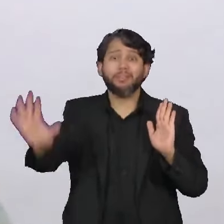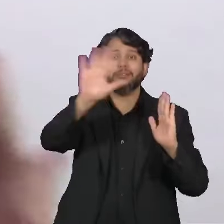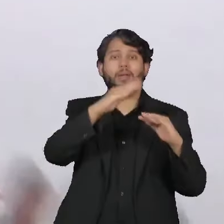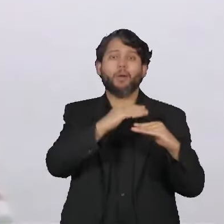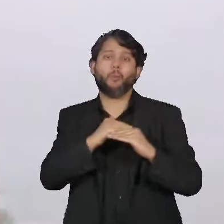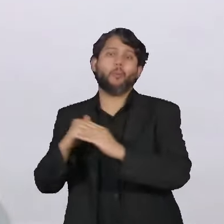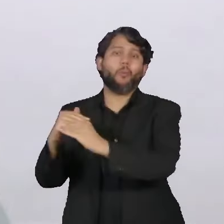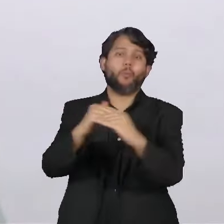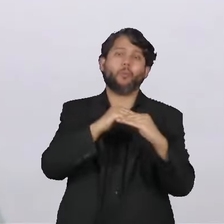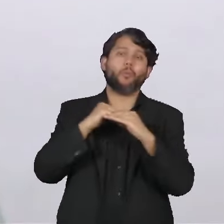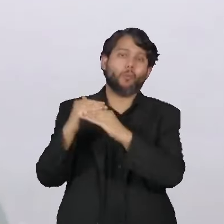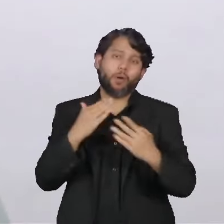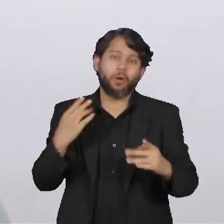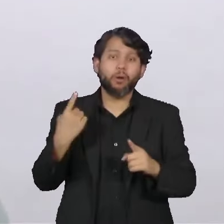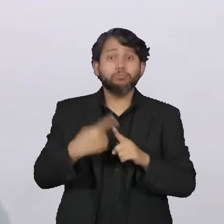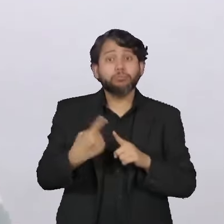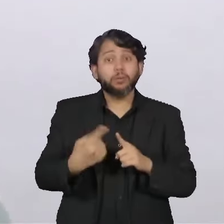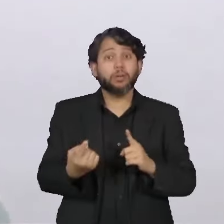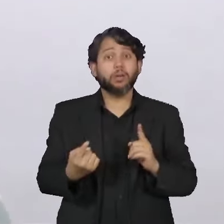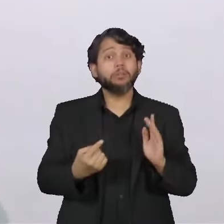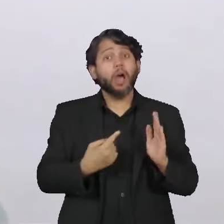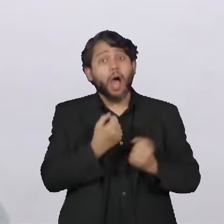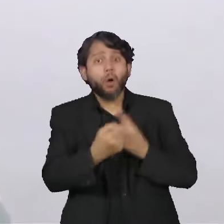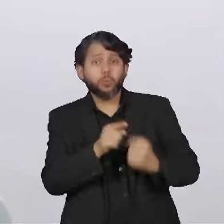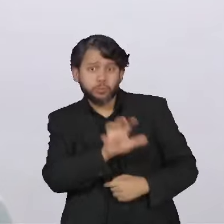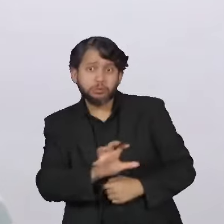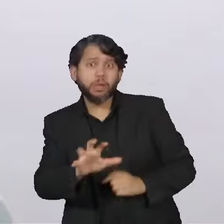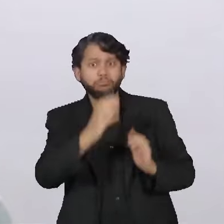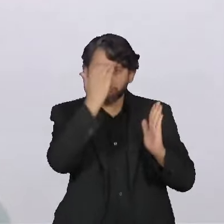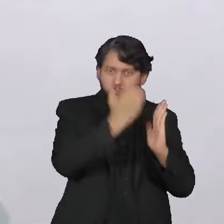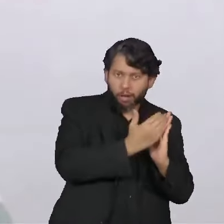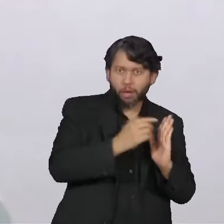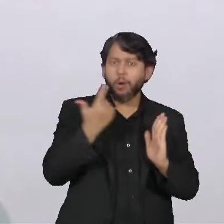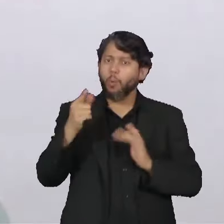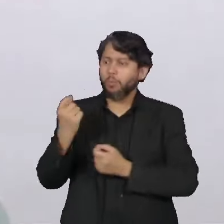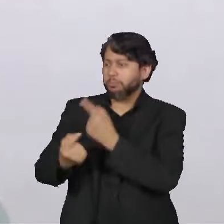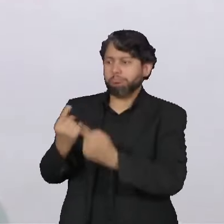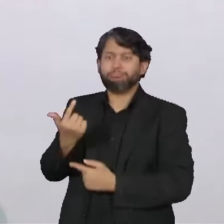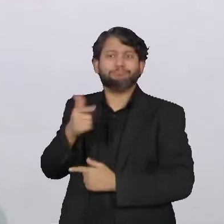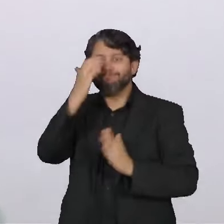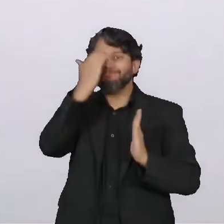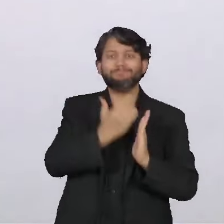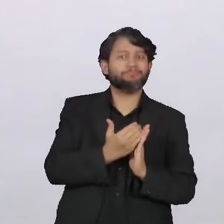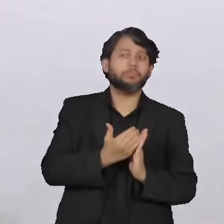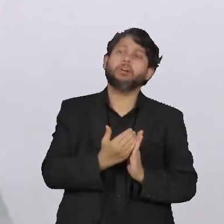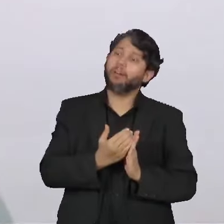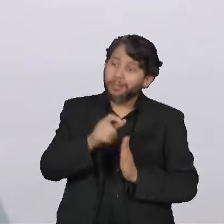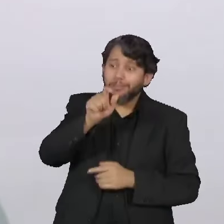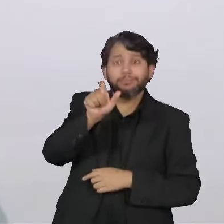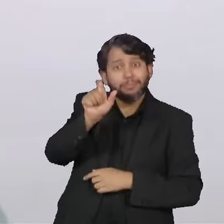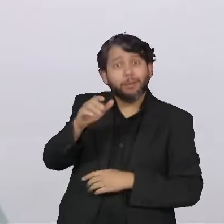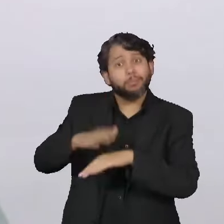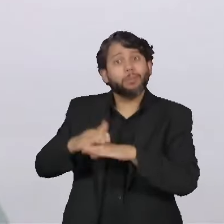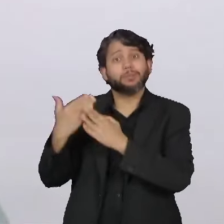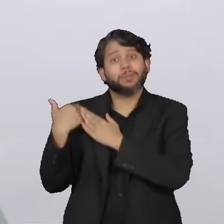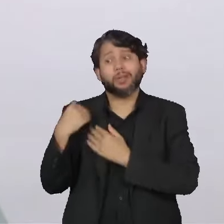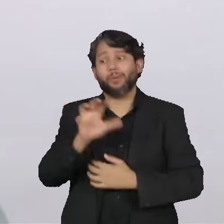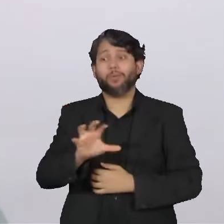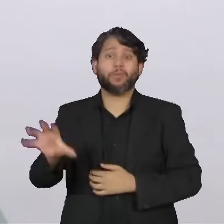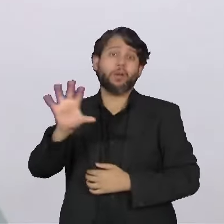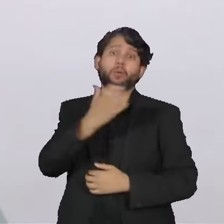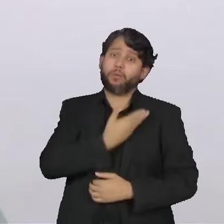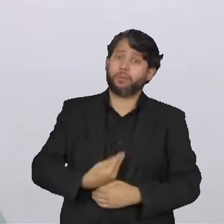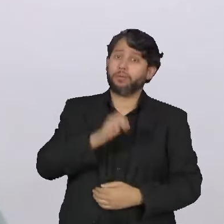algumas desses itens desse protocolo dependem do fornecimento dos estados e não do governo